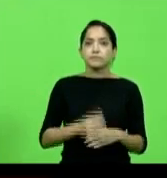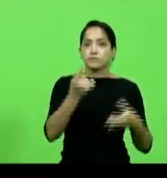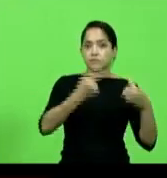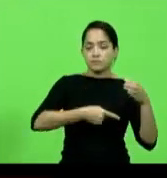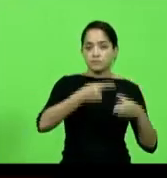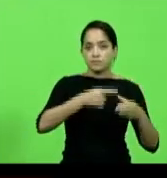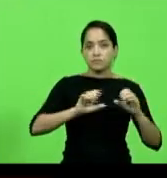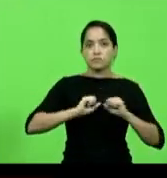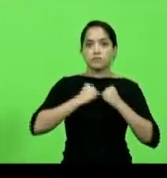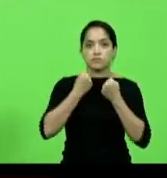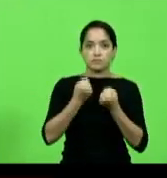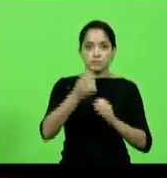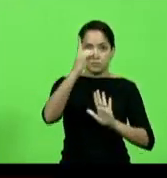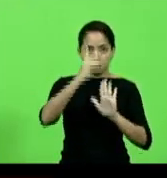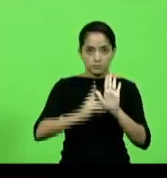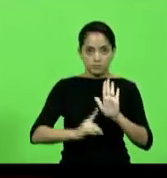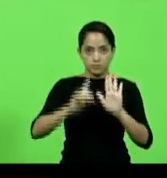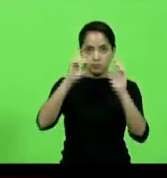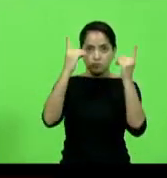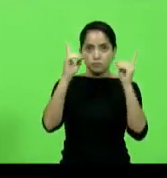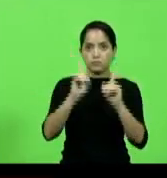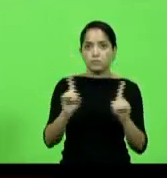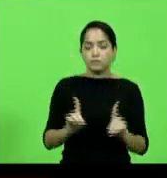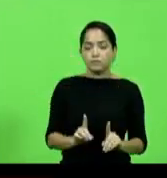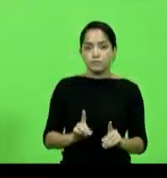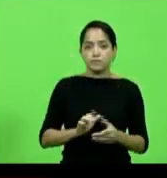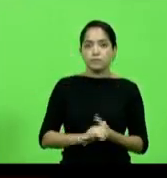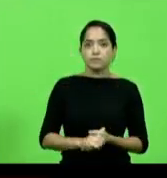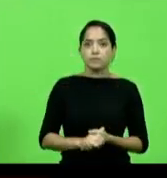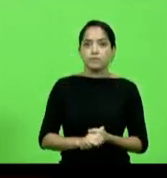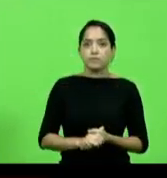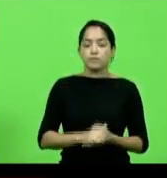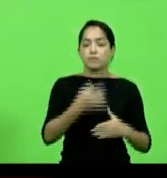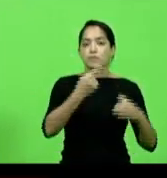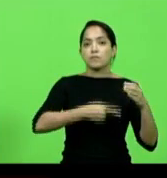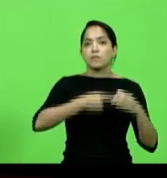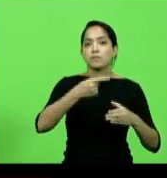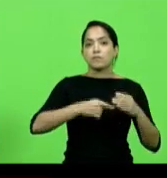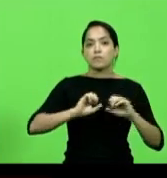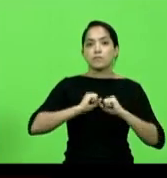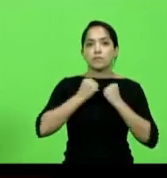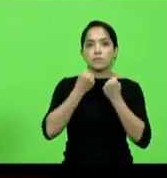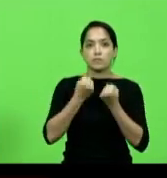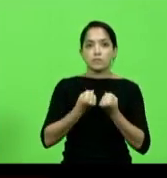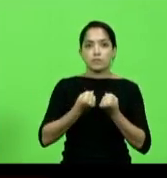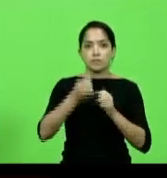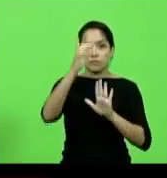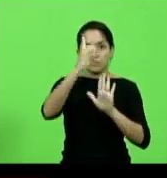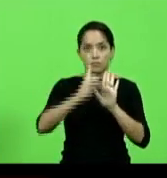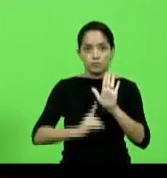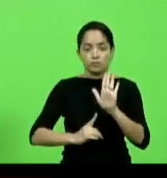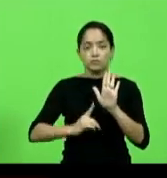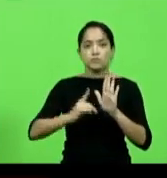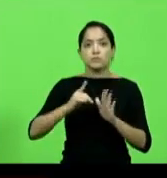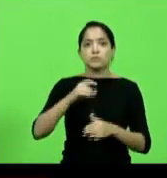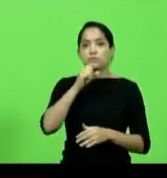de Defesa dos Direitos da Pessoa com Deficiência, Comissão de Defesa dos Direitos do Idoso,